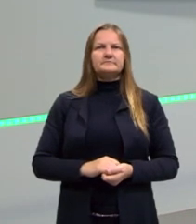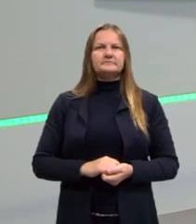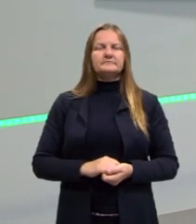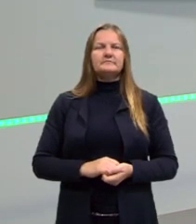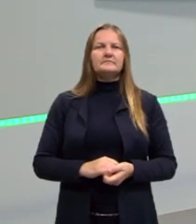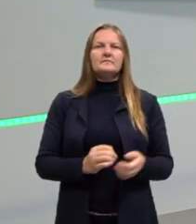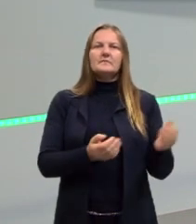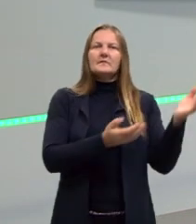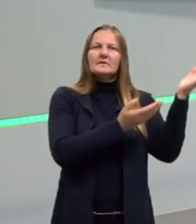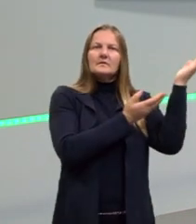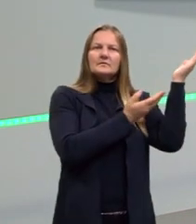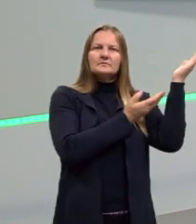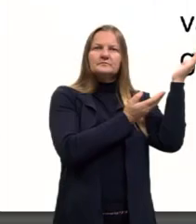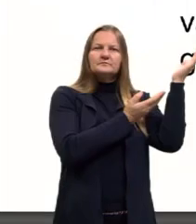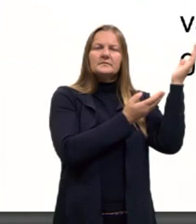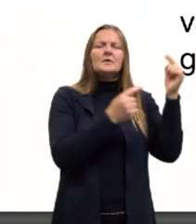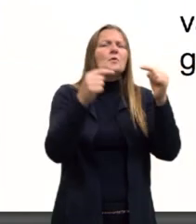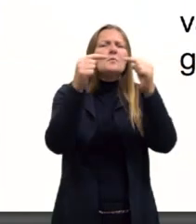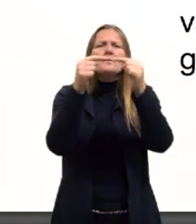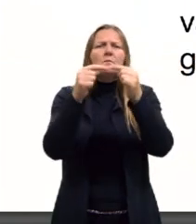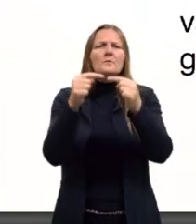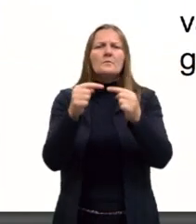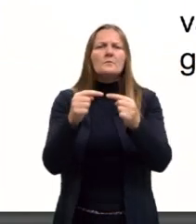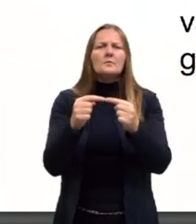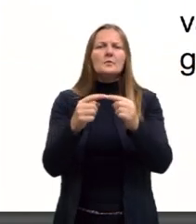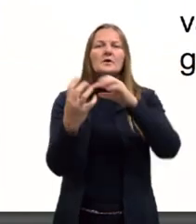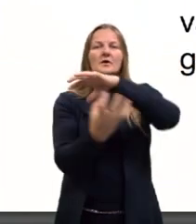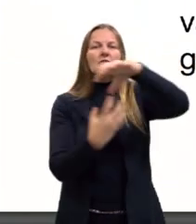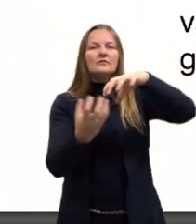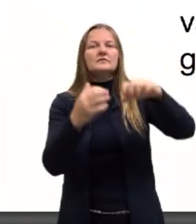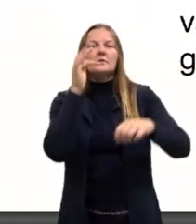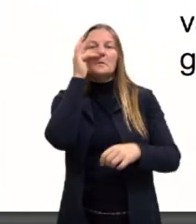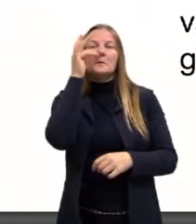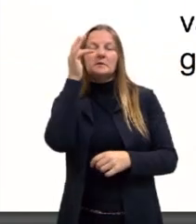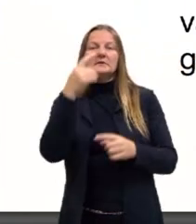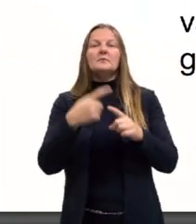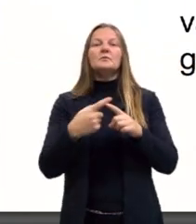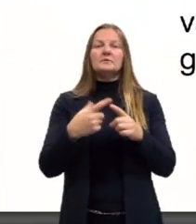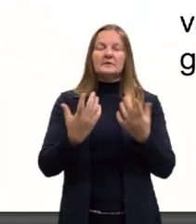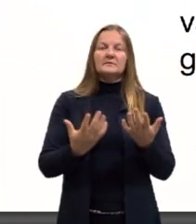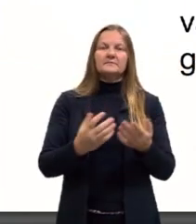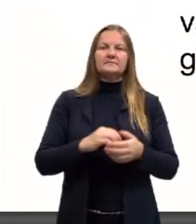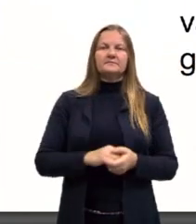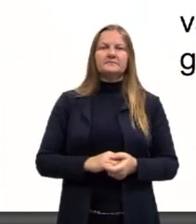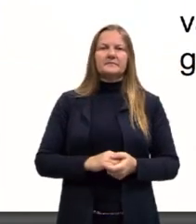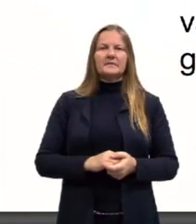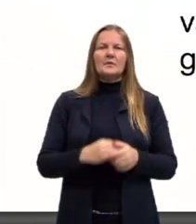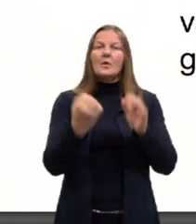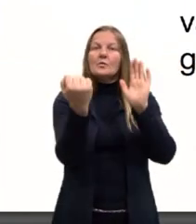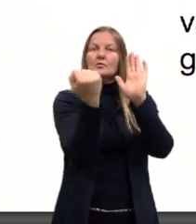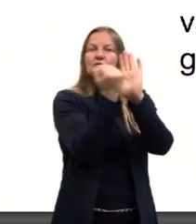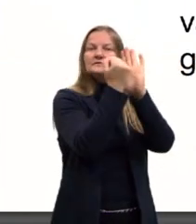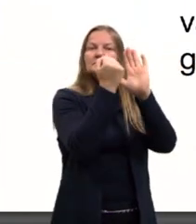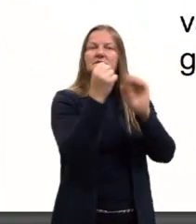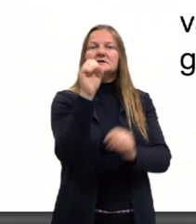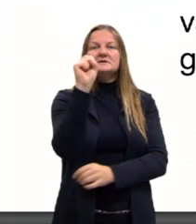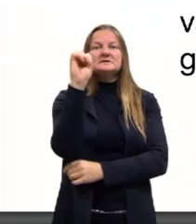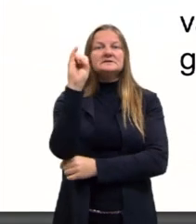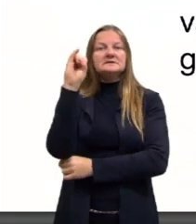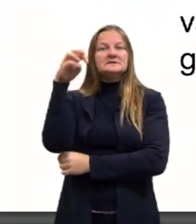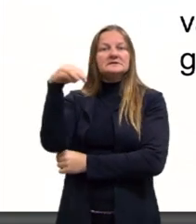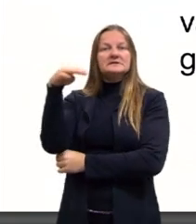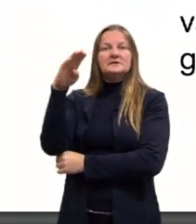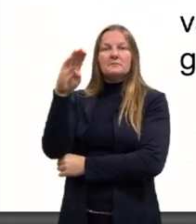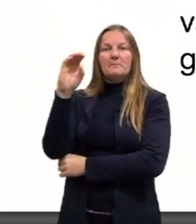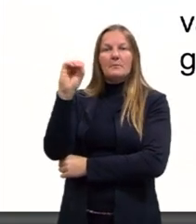E então, quais foram os motivos da Revolução Francesa? E também aproveitar e falar desses simbolismos, que nem, por exemplo, a tomada